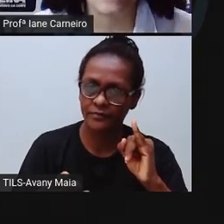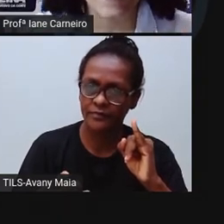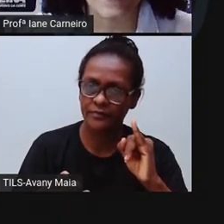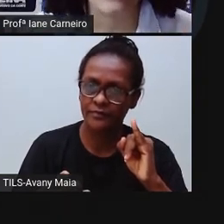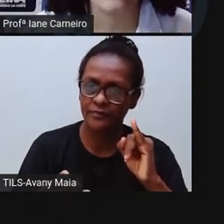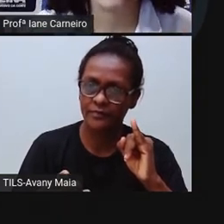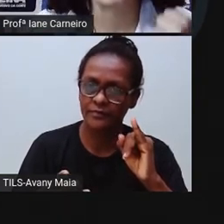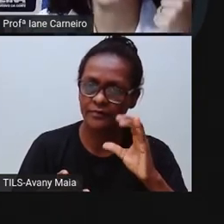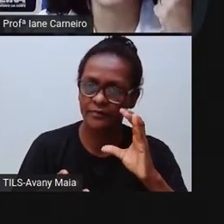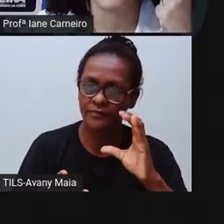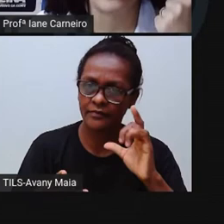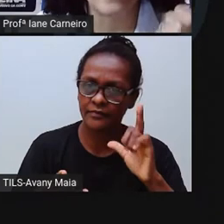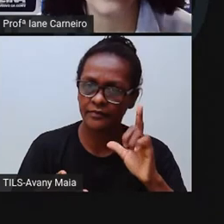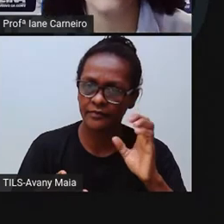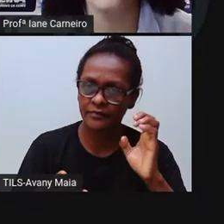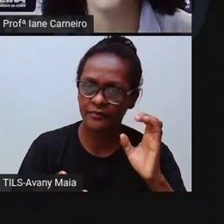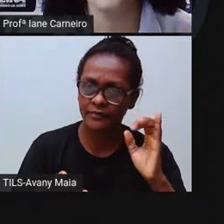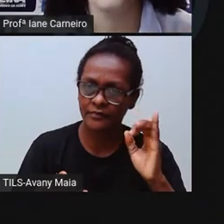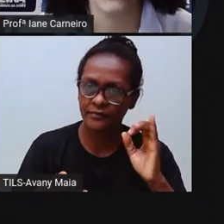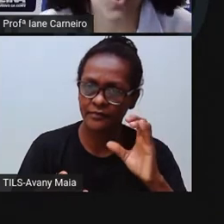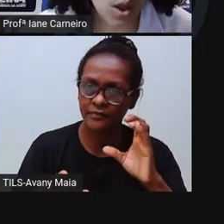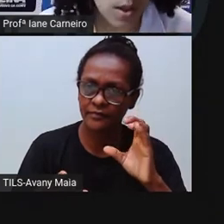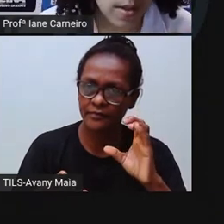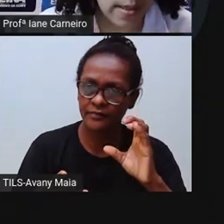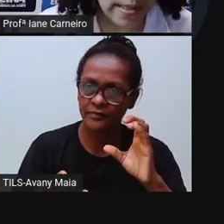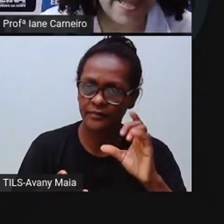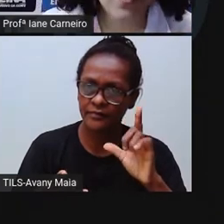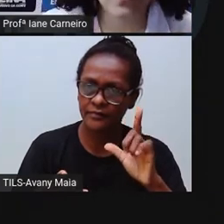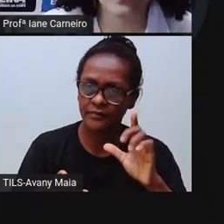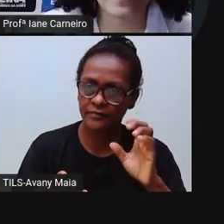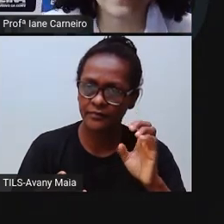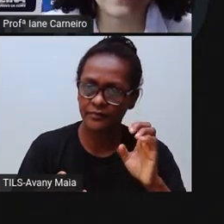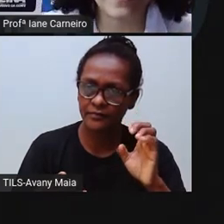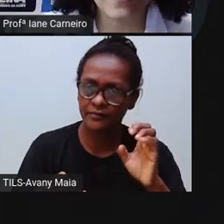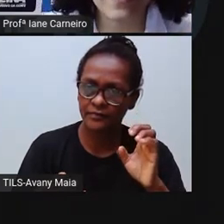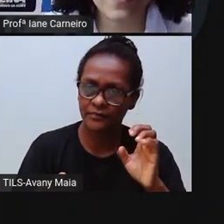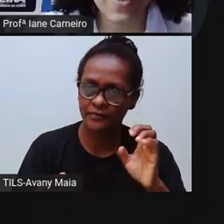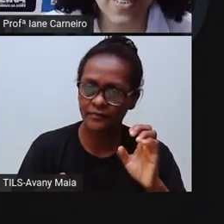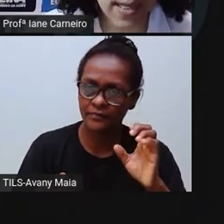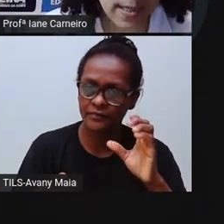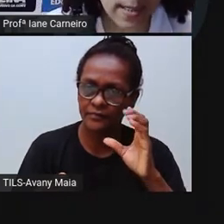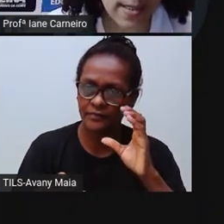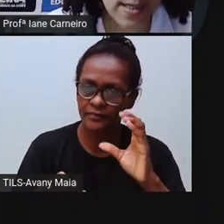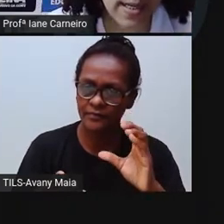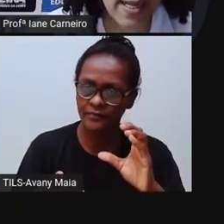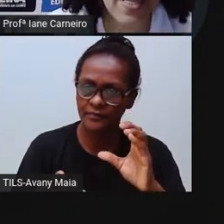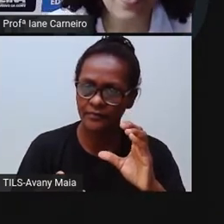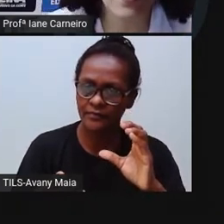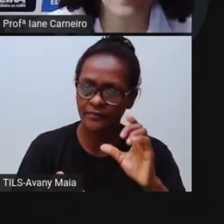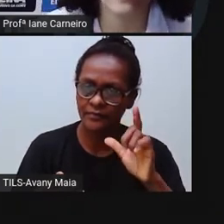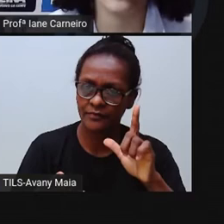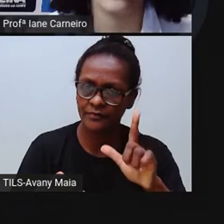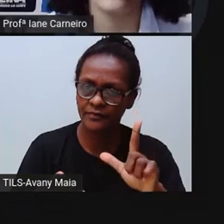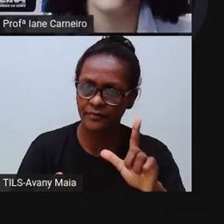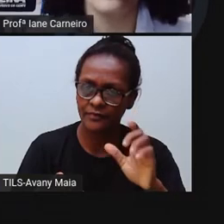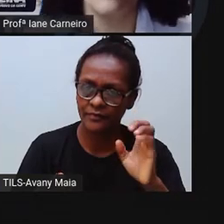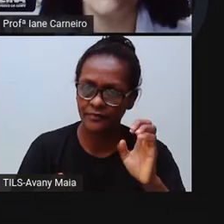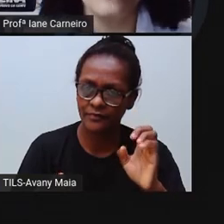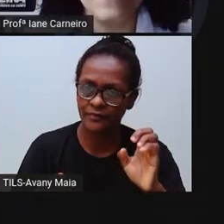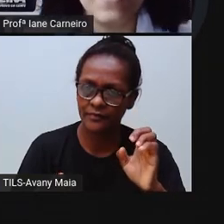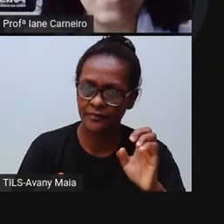Biciclé. Como é que eu escrevo clé? Ó, é o som da letrinha C. Lê, lê, é.